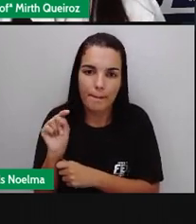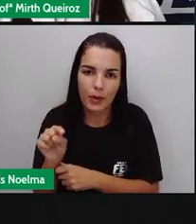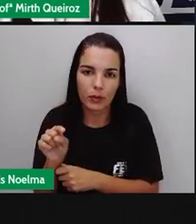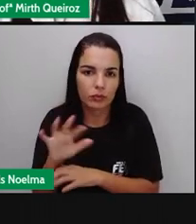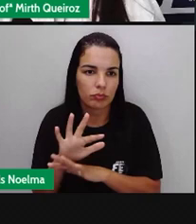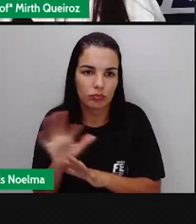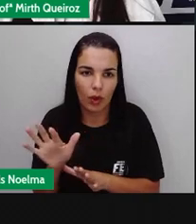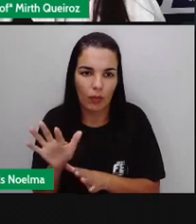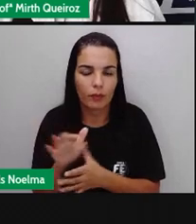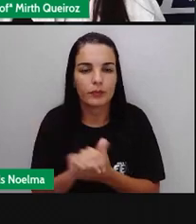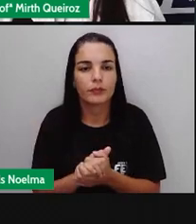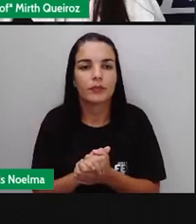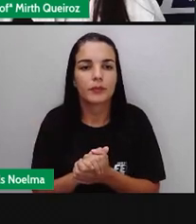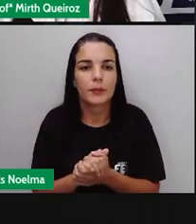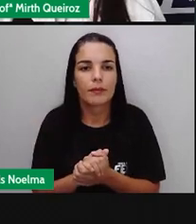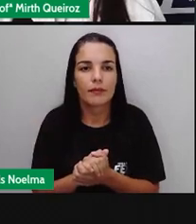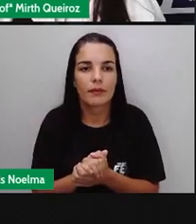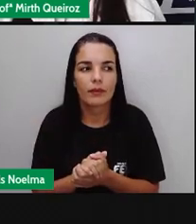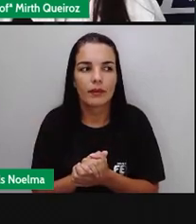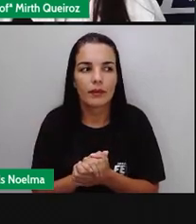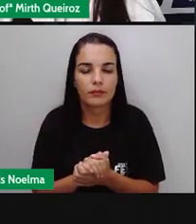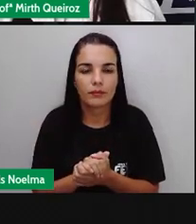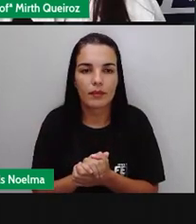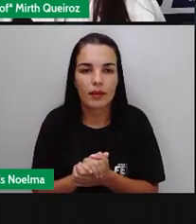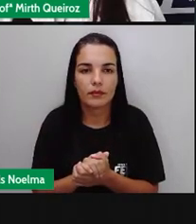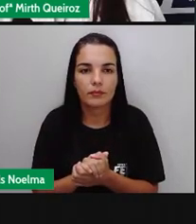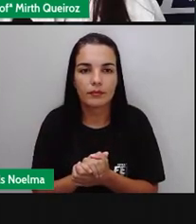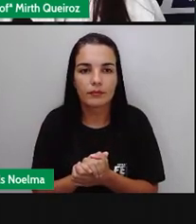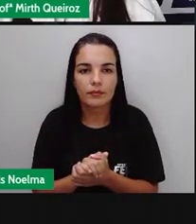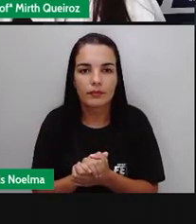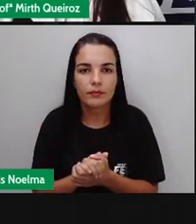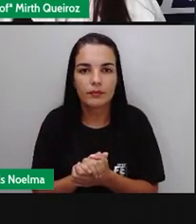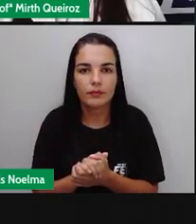de frase, quanto para abreviar palavras.